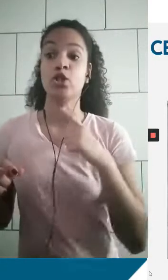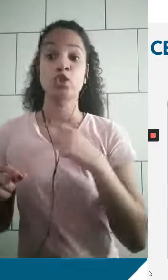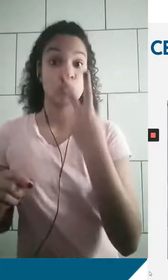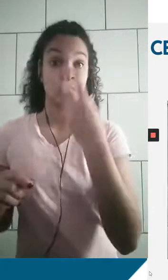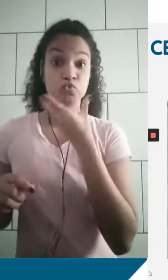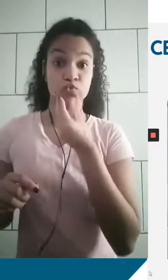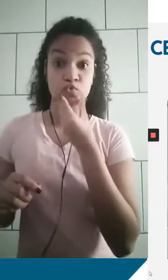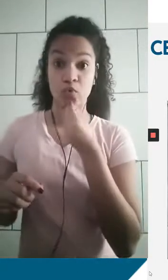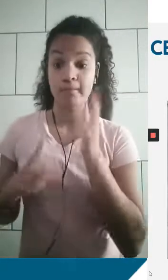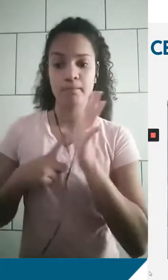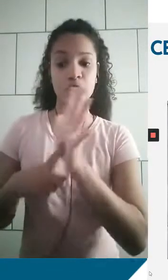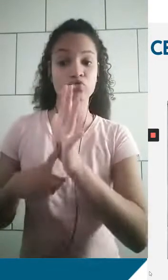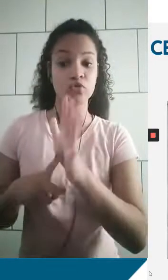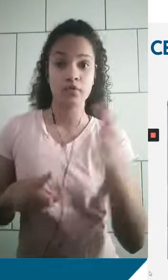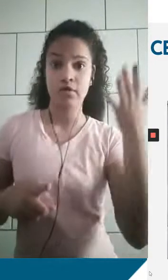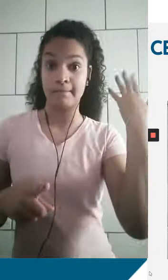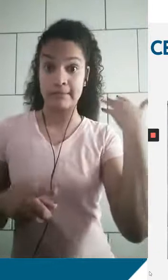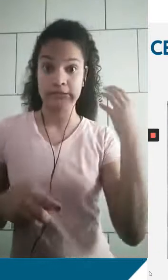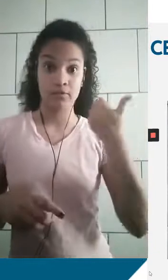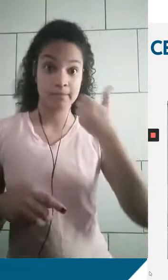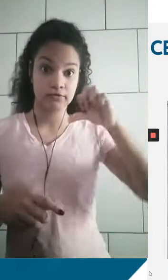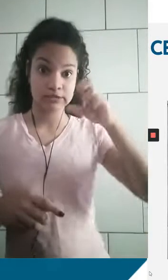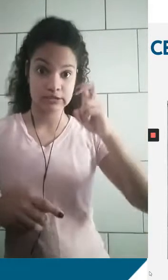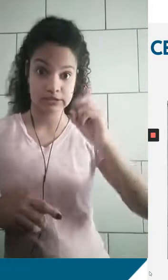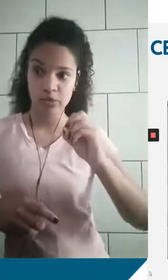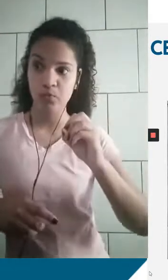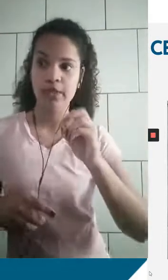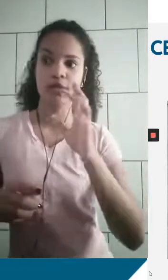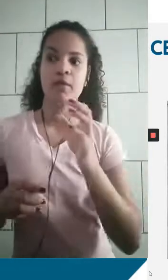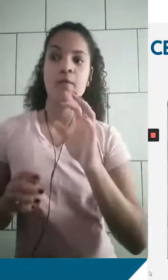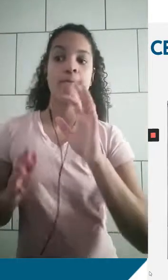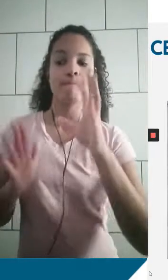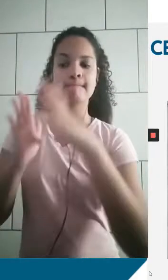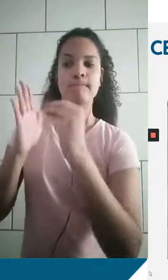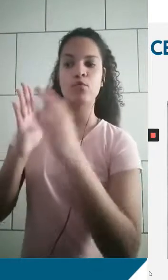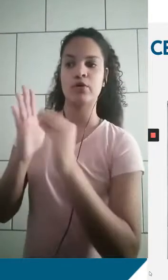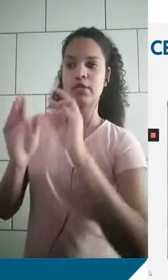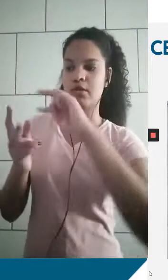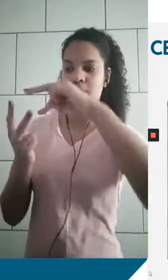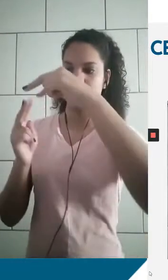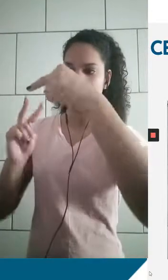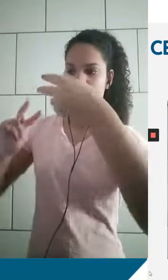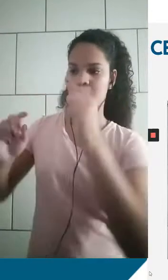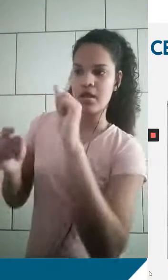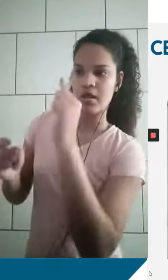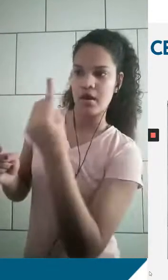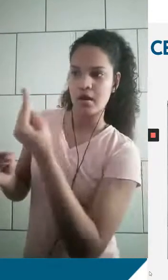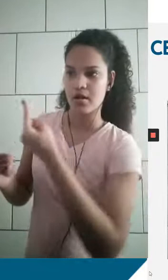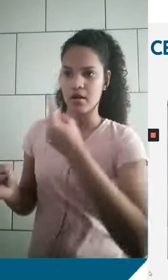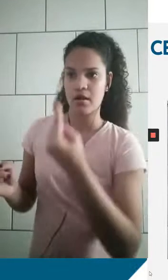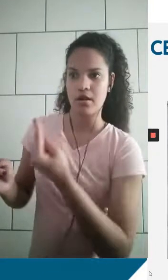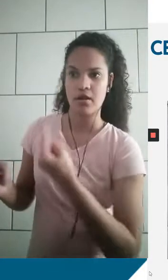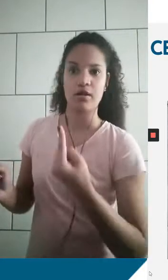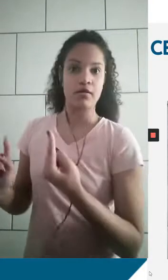demonstraram na década de 50, esse modelo helicoidal, chamado helicoidal, porque ele tem o formato de